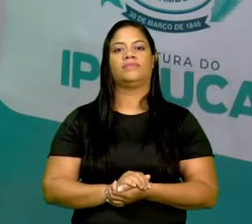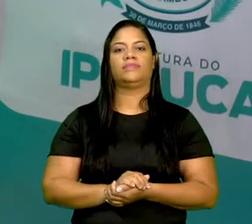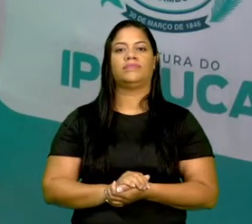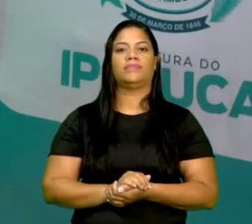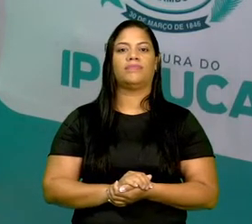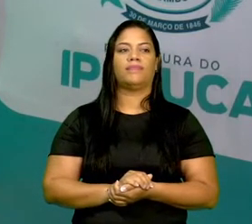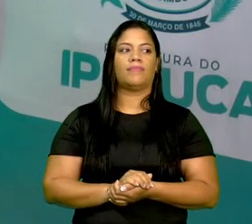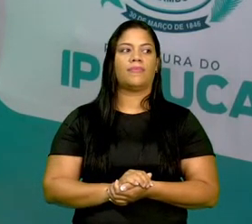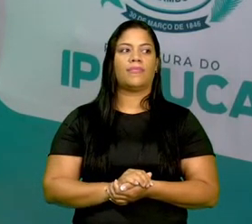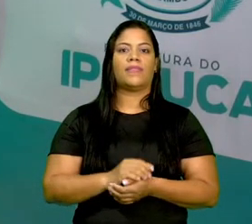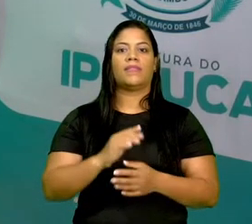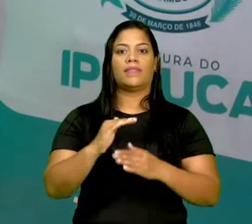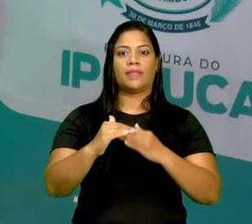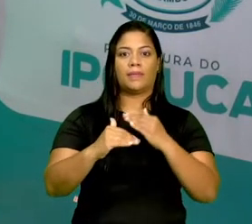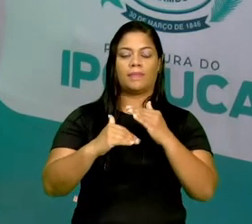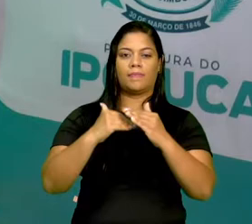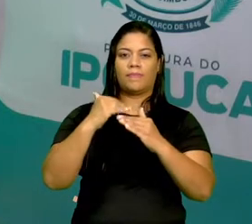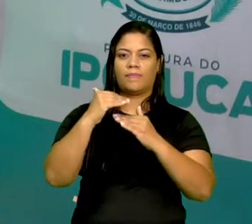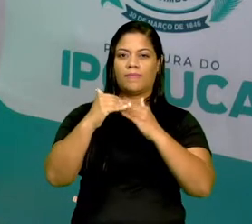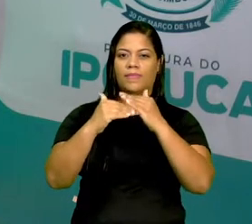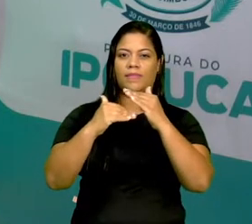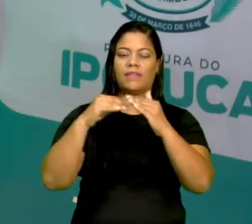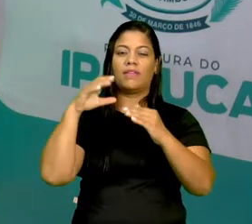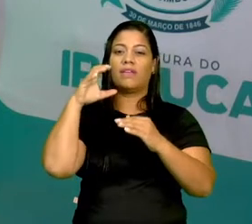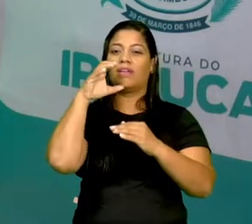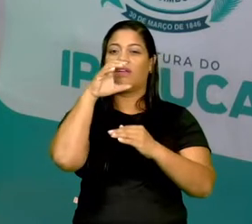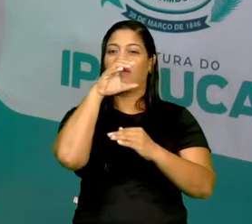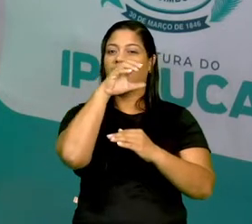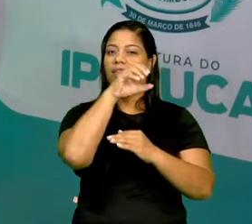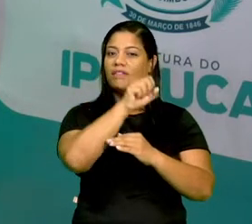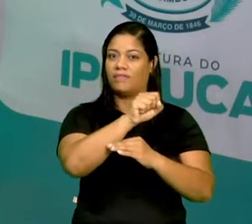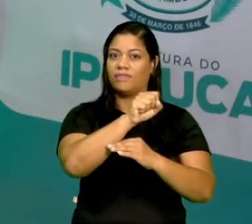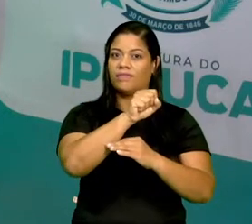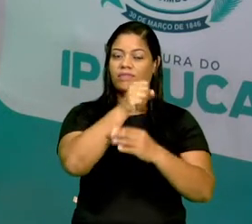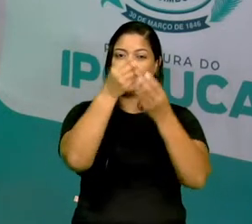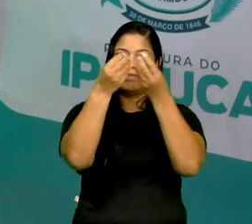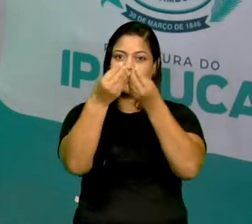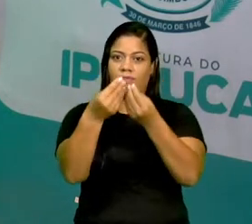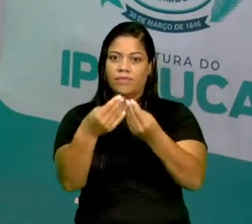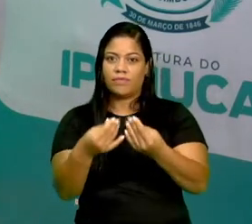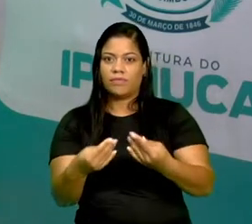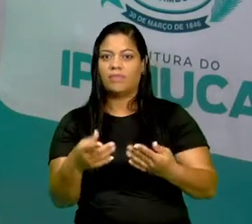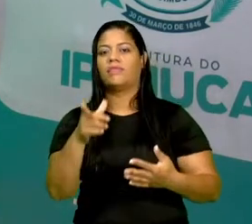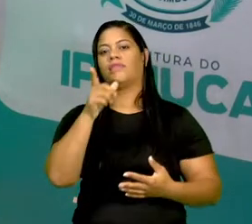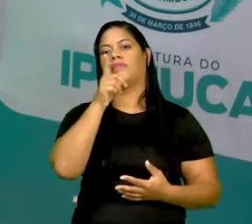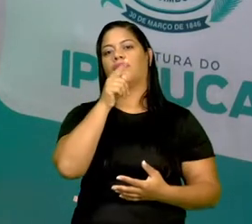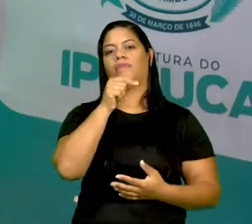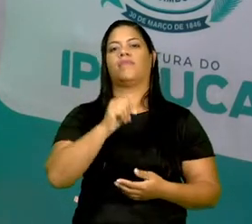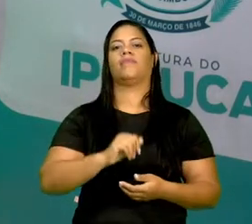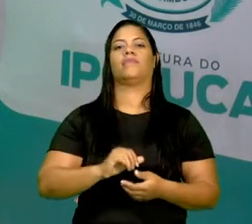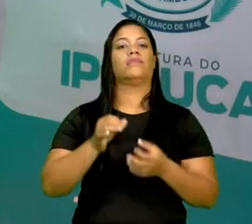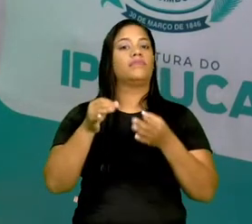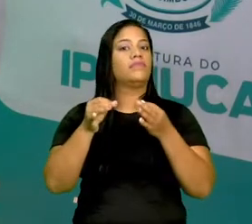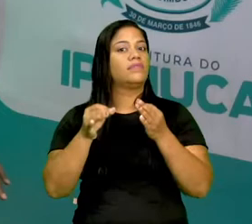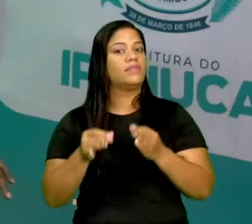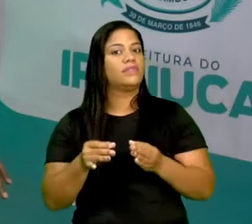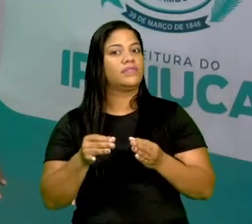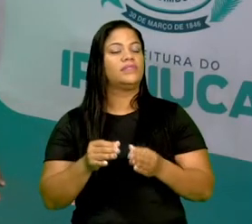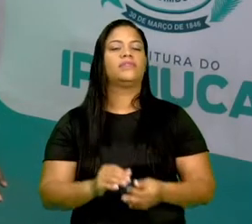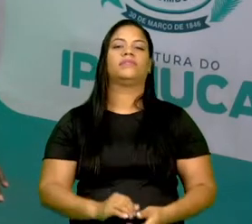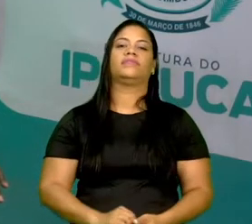quando é elevada em alta temperatura, ela se transforma novamente em água. Certo?